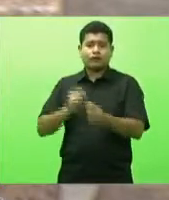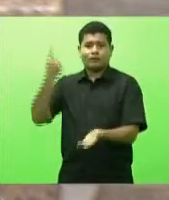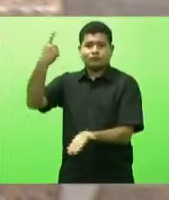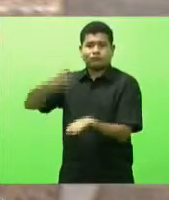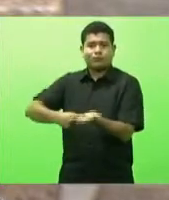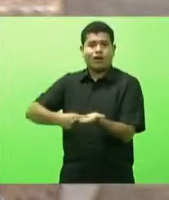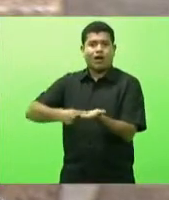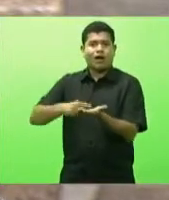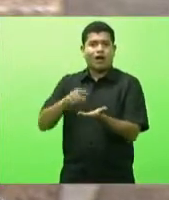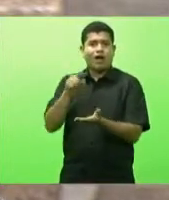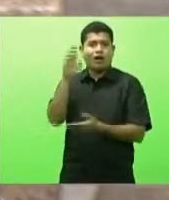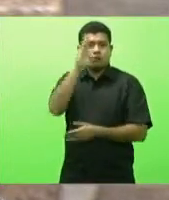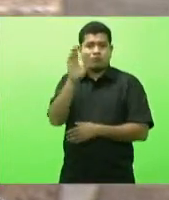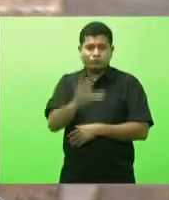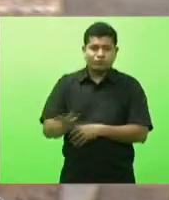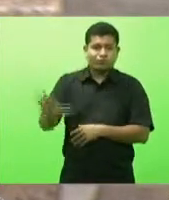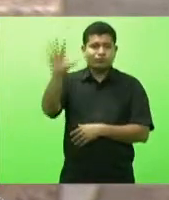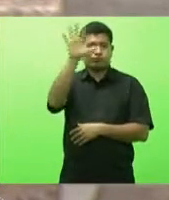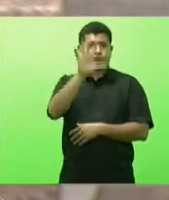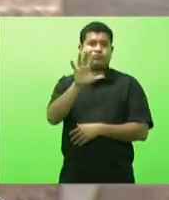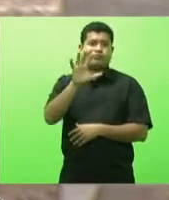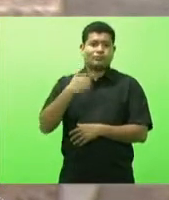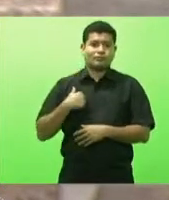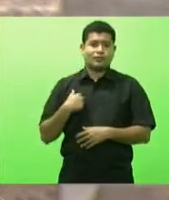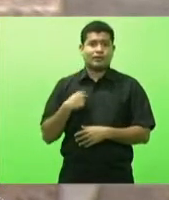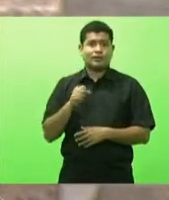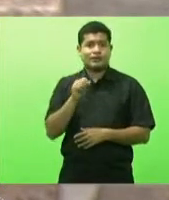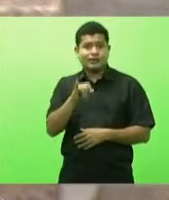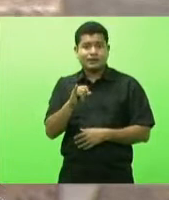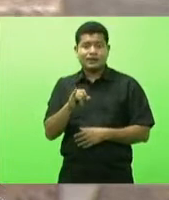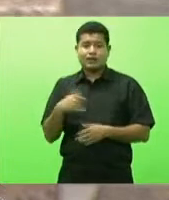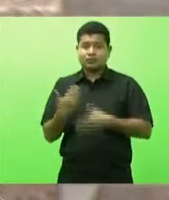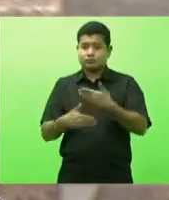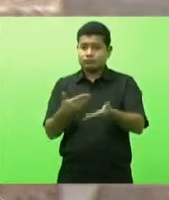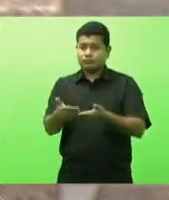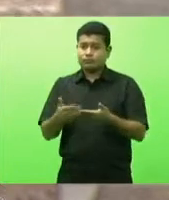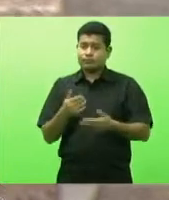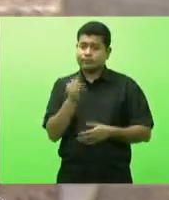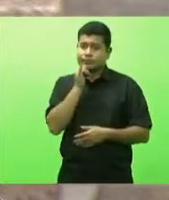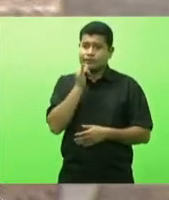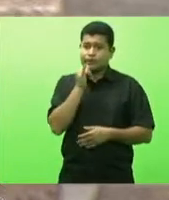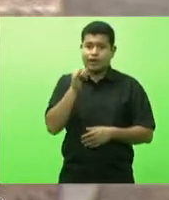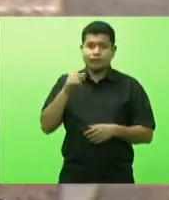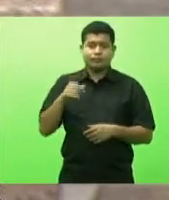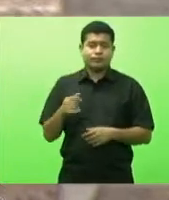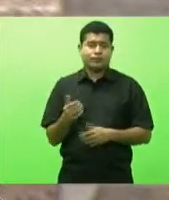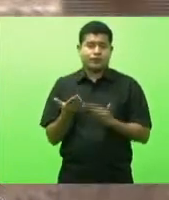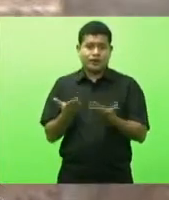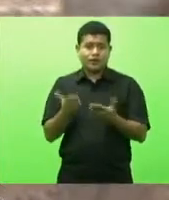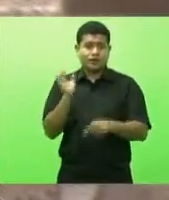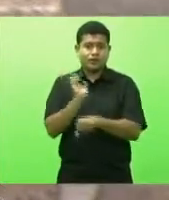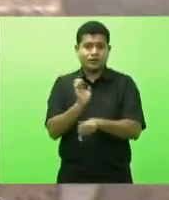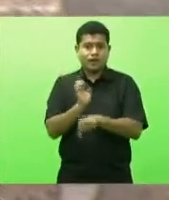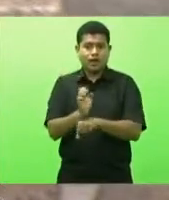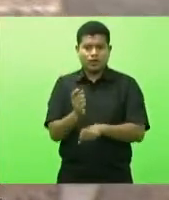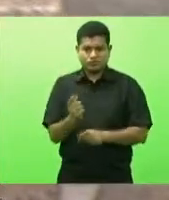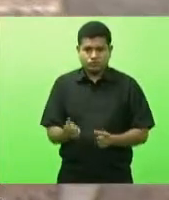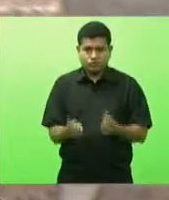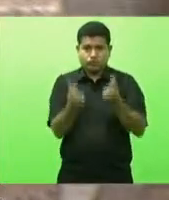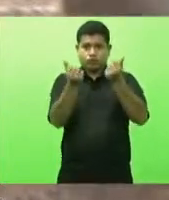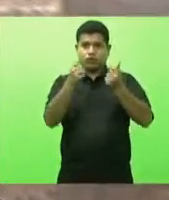as distorções daí sim elas aconteceriam estados mais poderosos poderiam vacinar mais